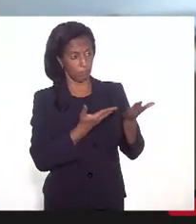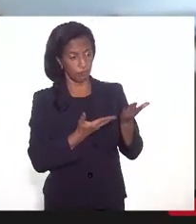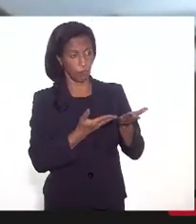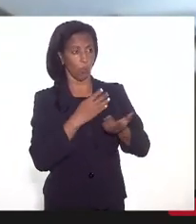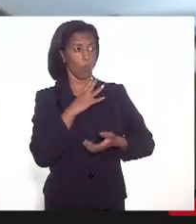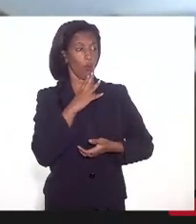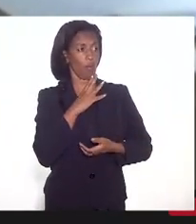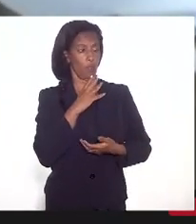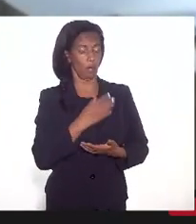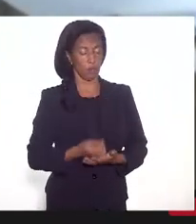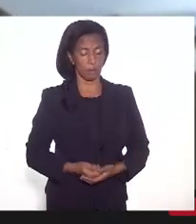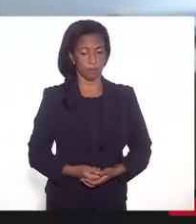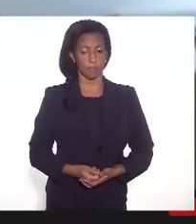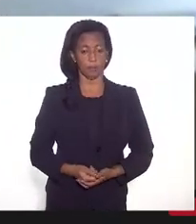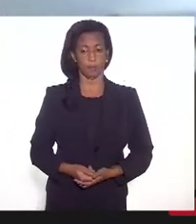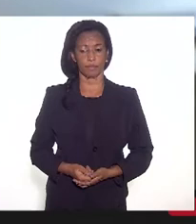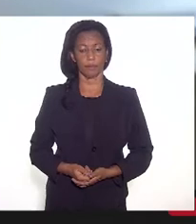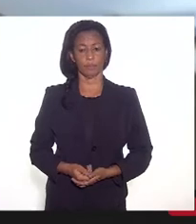conhece.